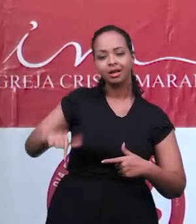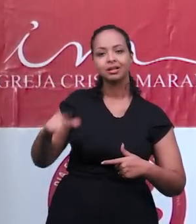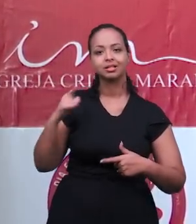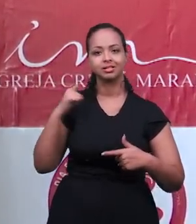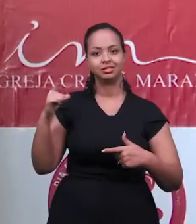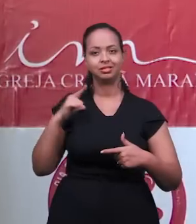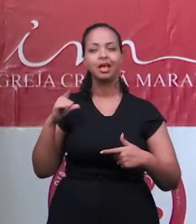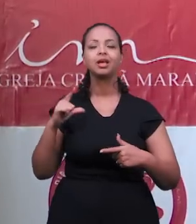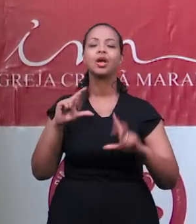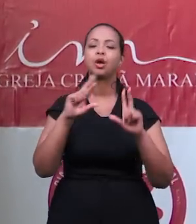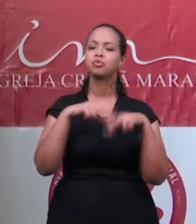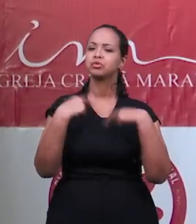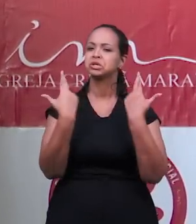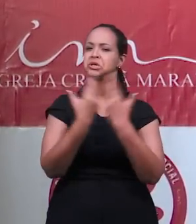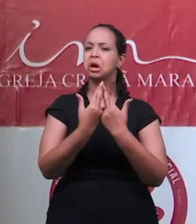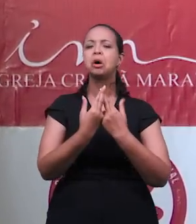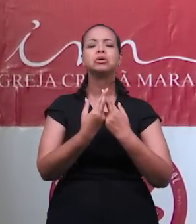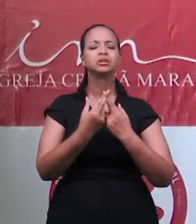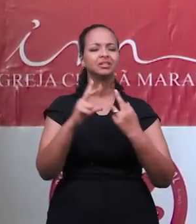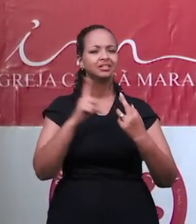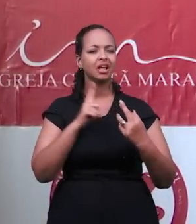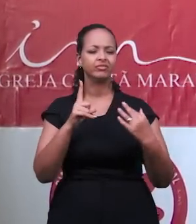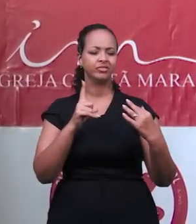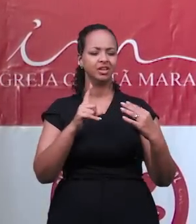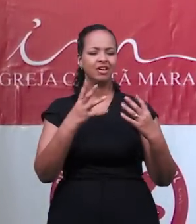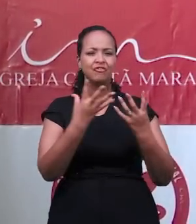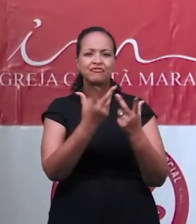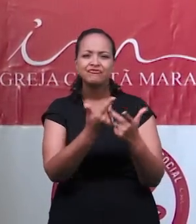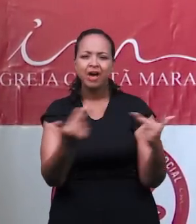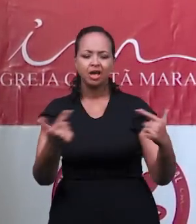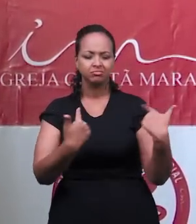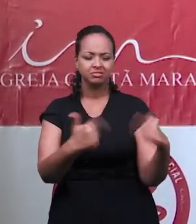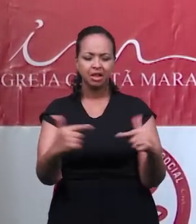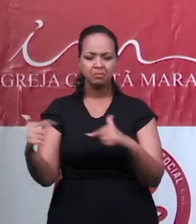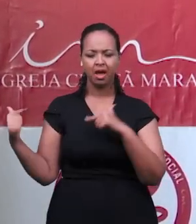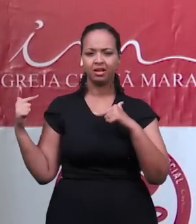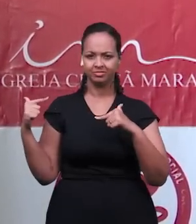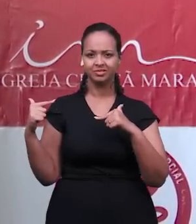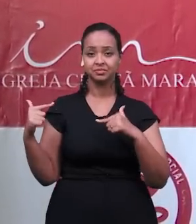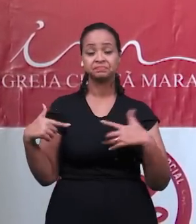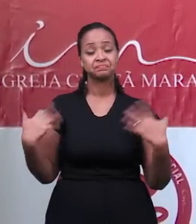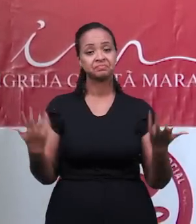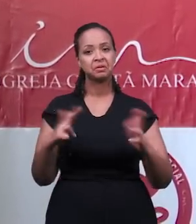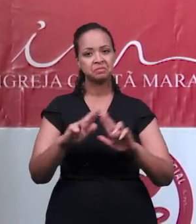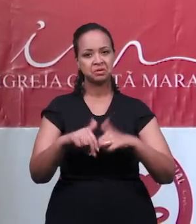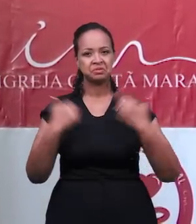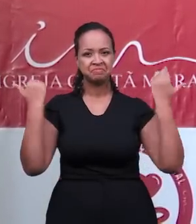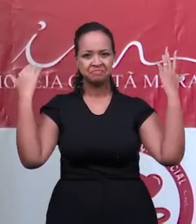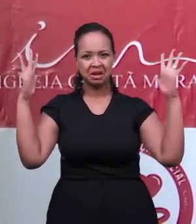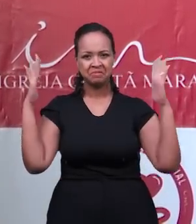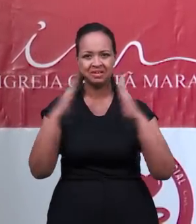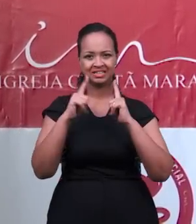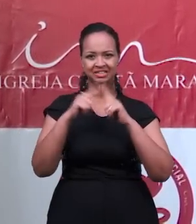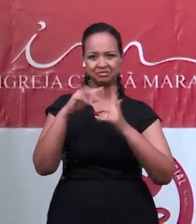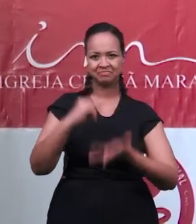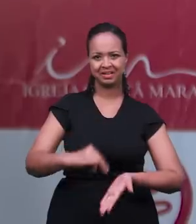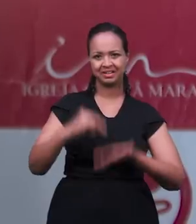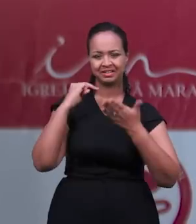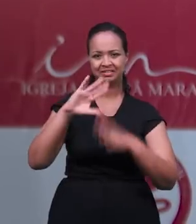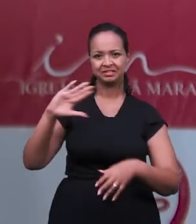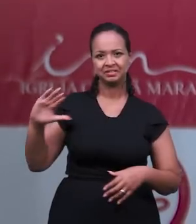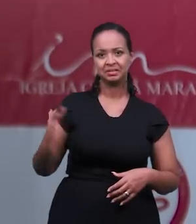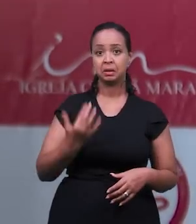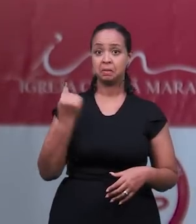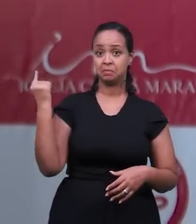roda aqui, vai um evento de grande magnitude, com diversos serviços sendo ofertados aos nossos munícipes. Então, parabéns, Igreja Maranata.